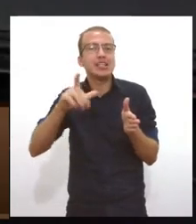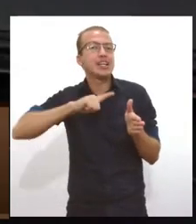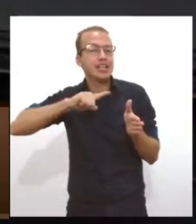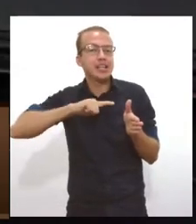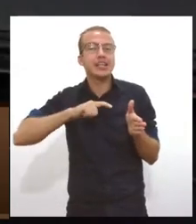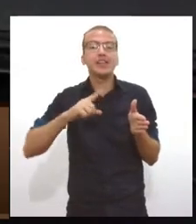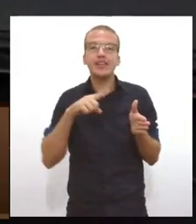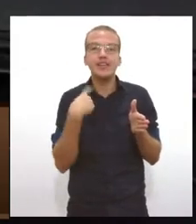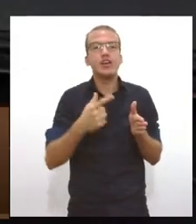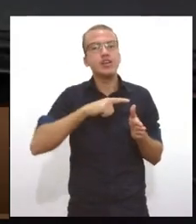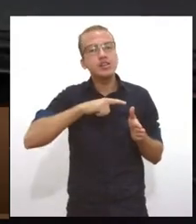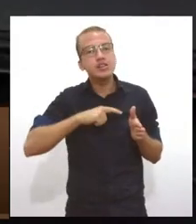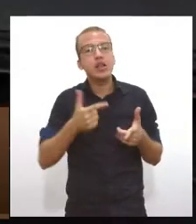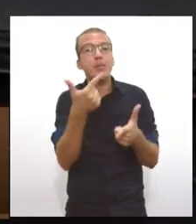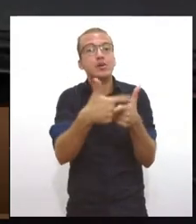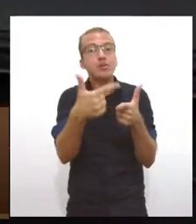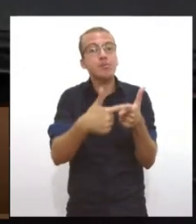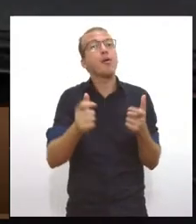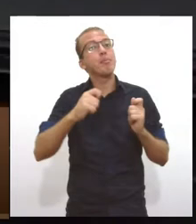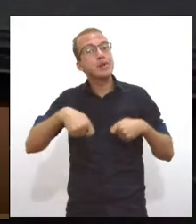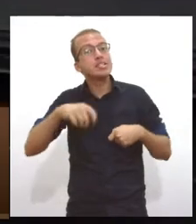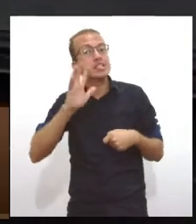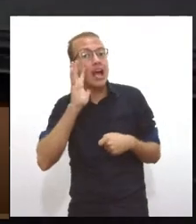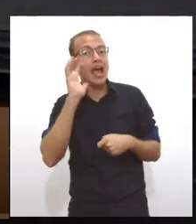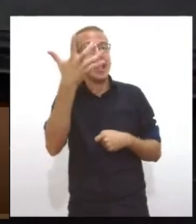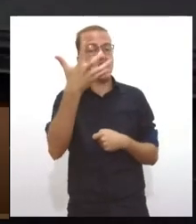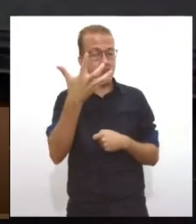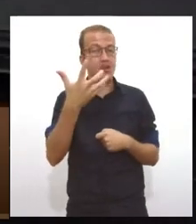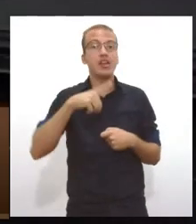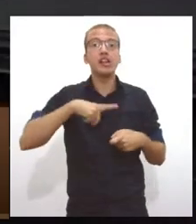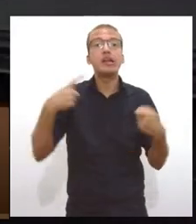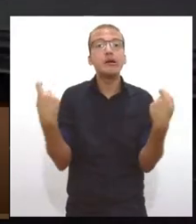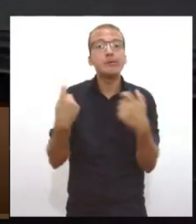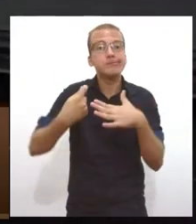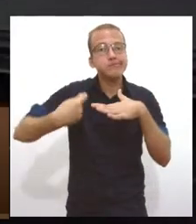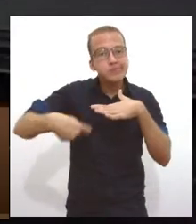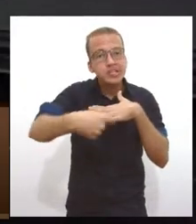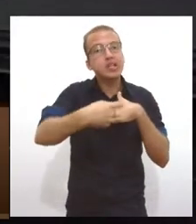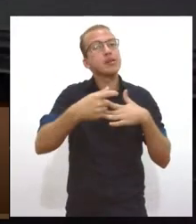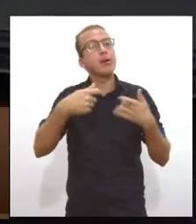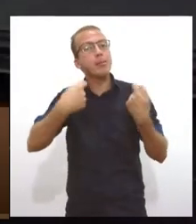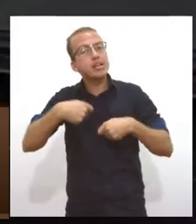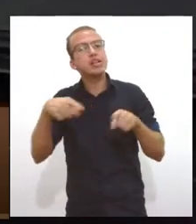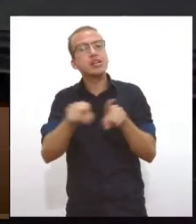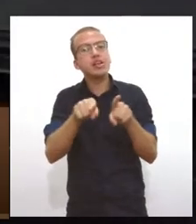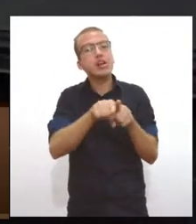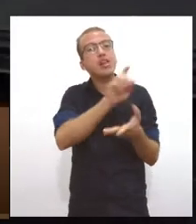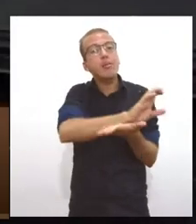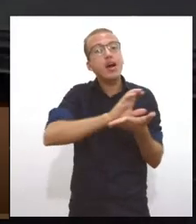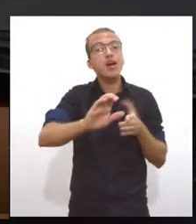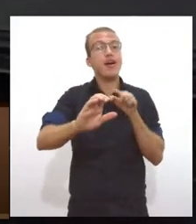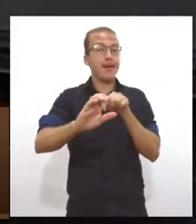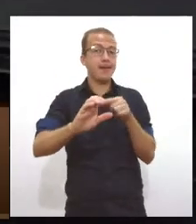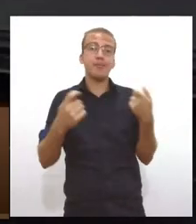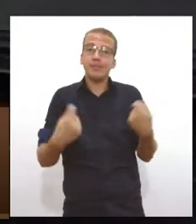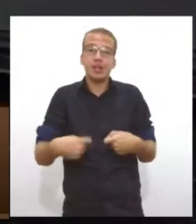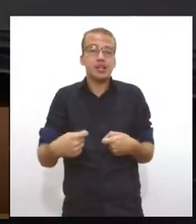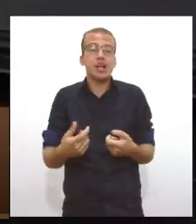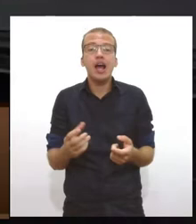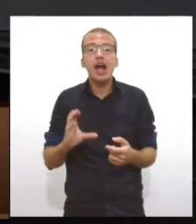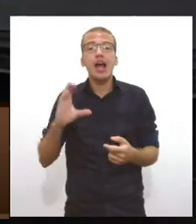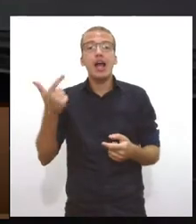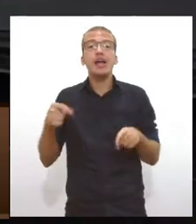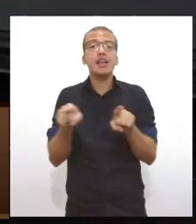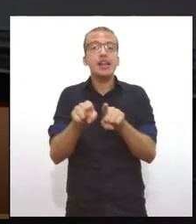para resolver, nós temos demandas, isso influencia na capacidade de atração de investimentos, na capacidade de aperfeiçoar o nosso